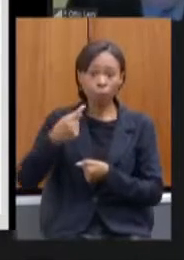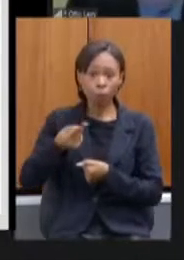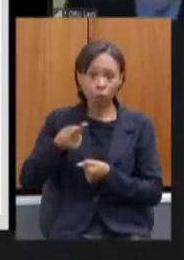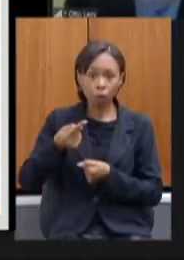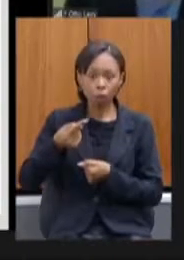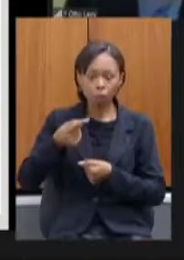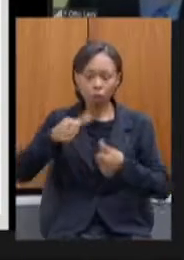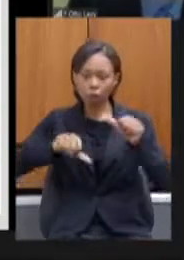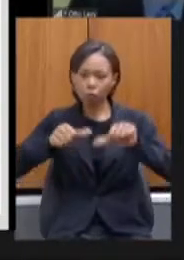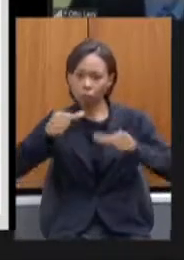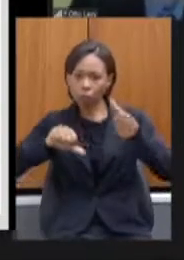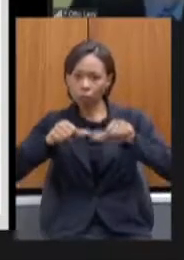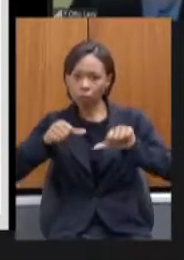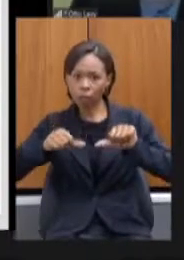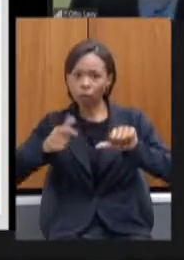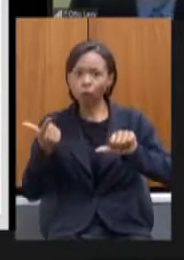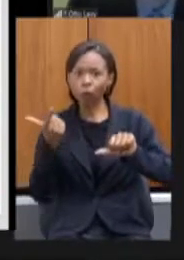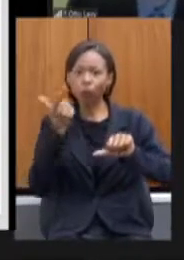máximo